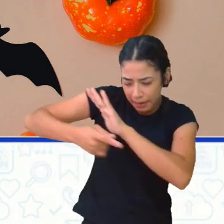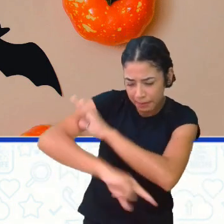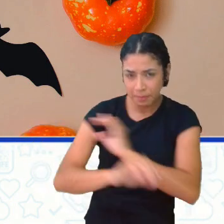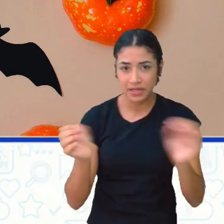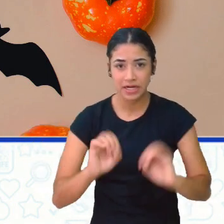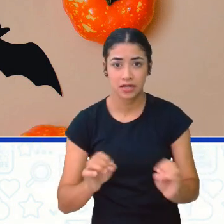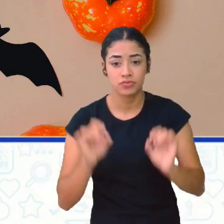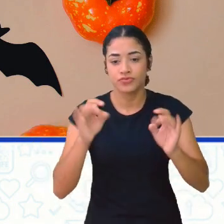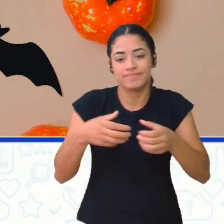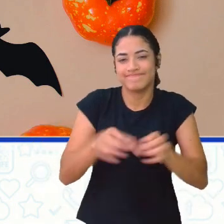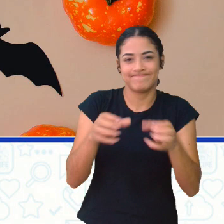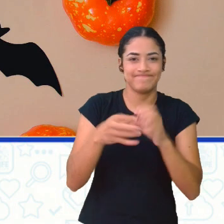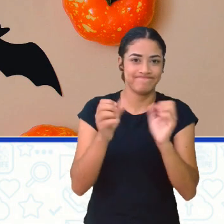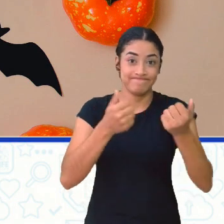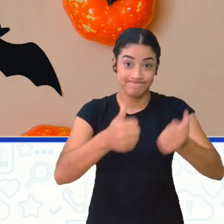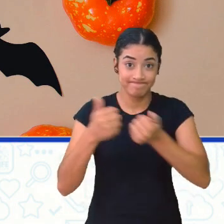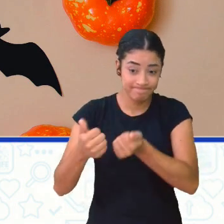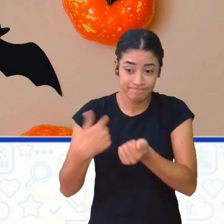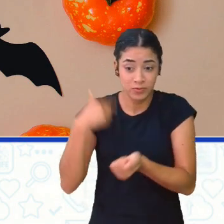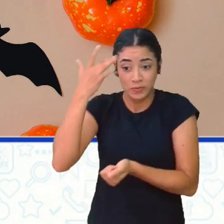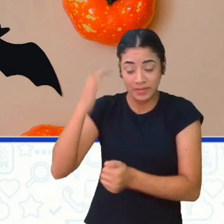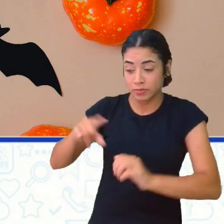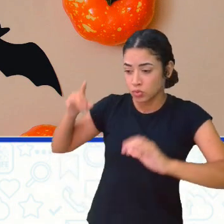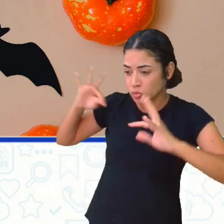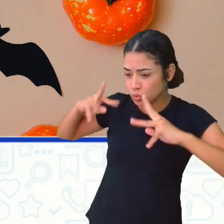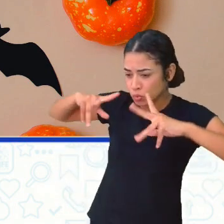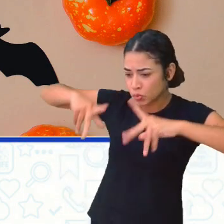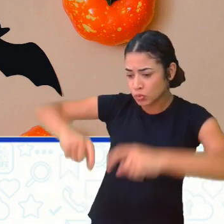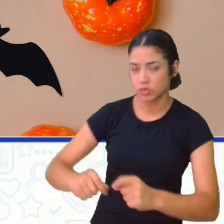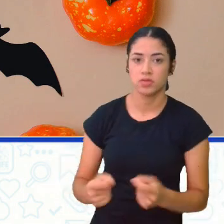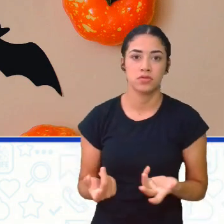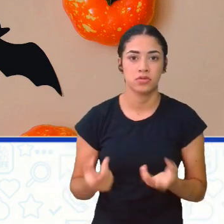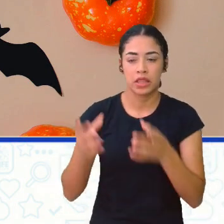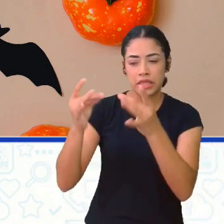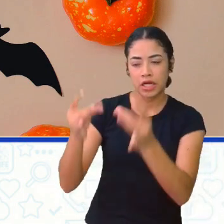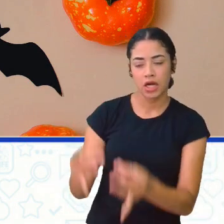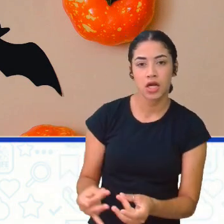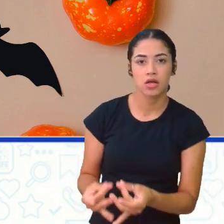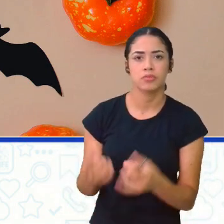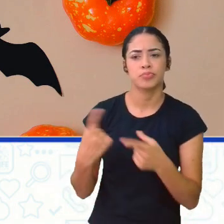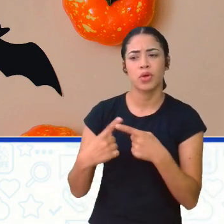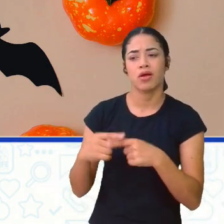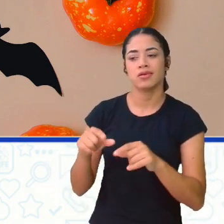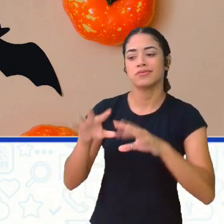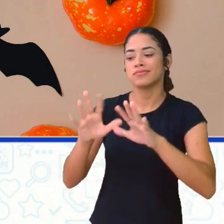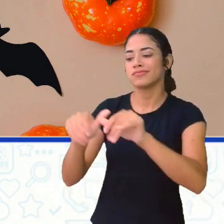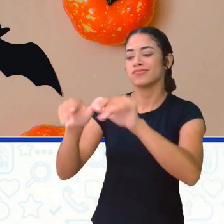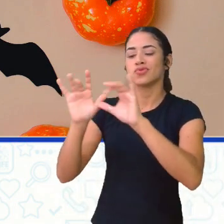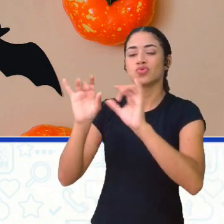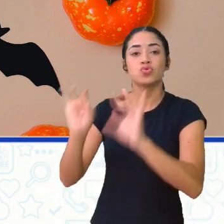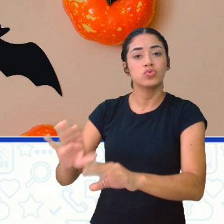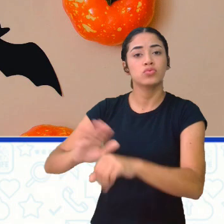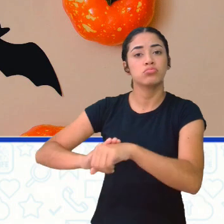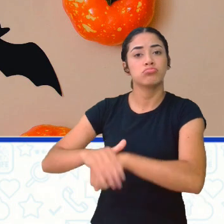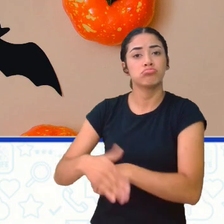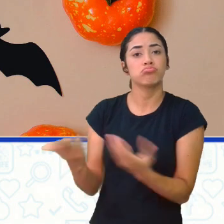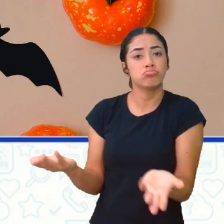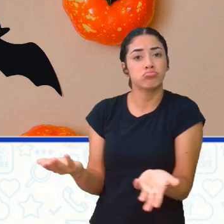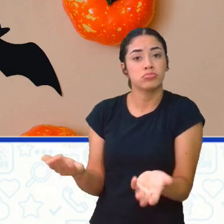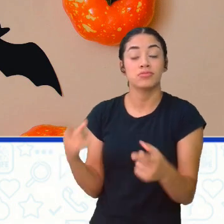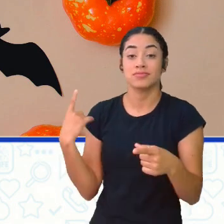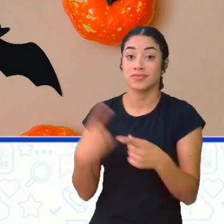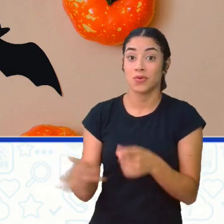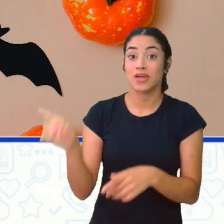só tá convivendo com eles A gente não sabe A grosso modo Porquê que o morcego Só voa à noite Então essa historinha Ela preenche Esse